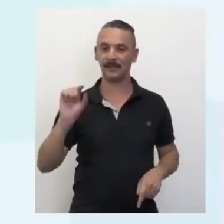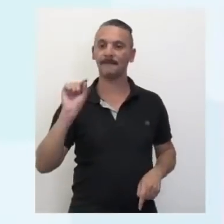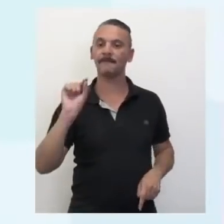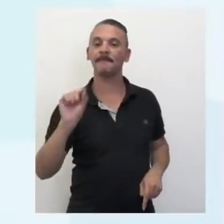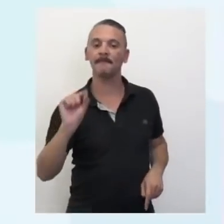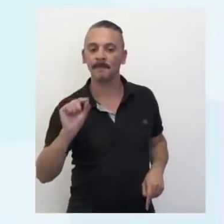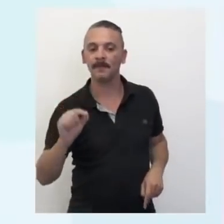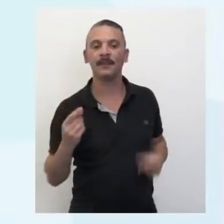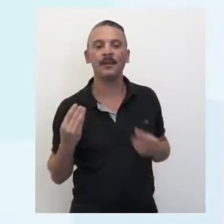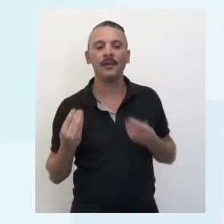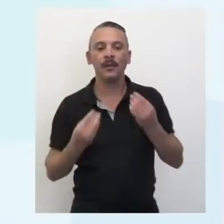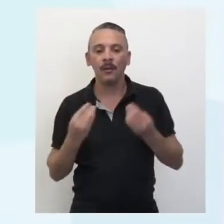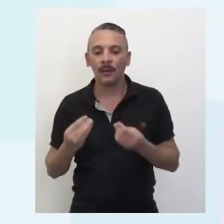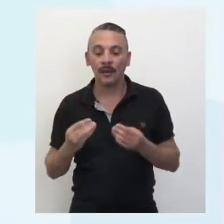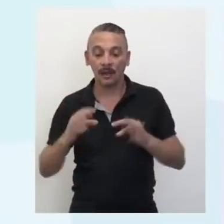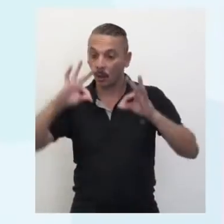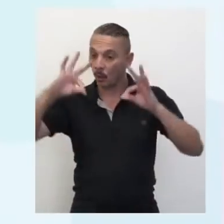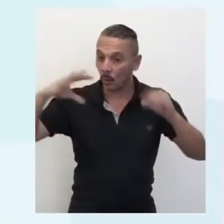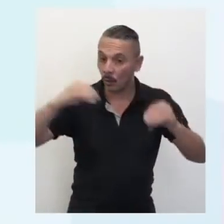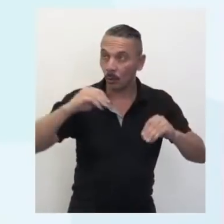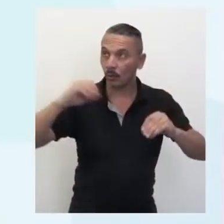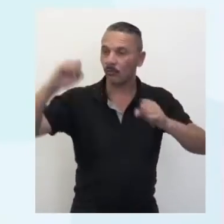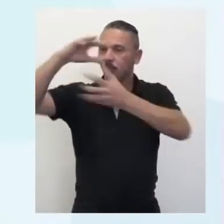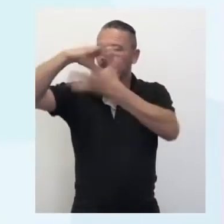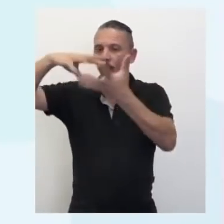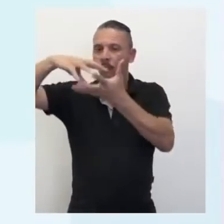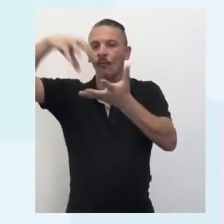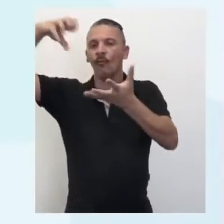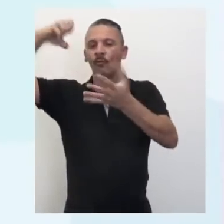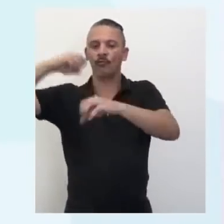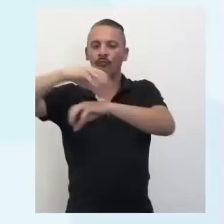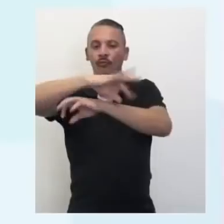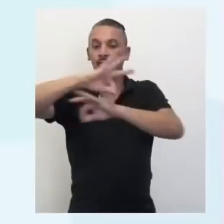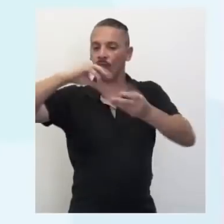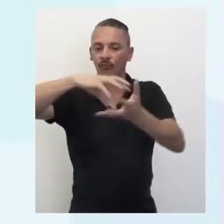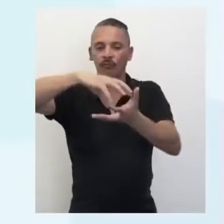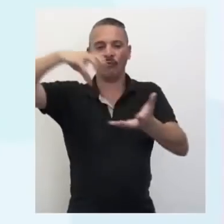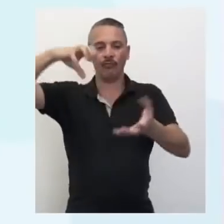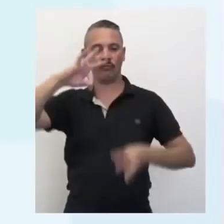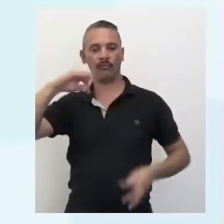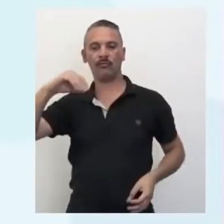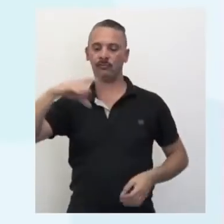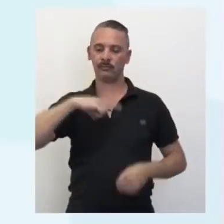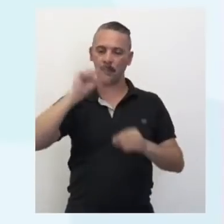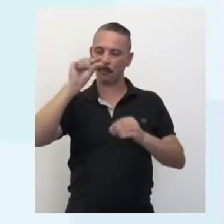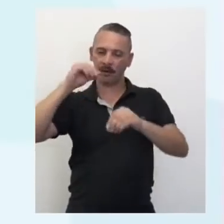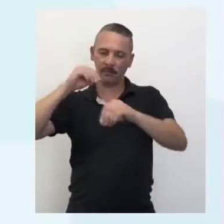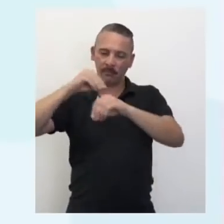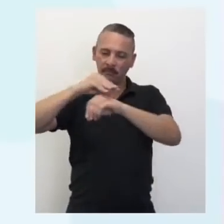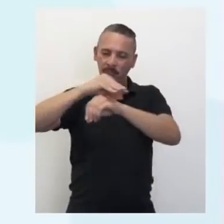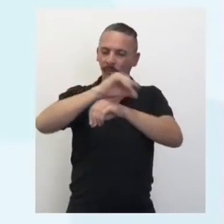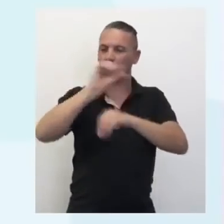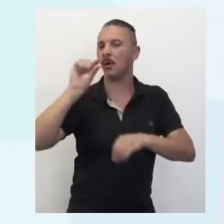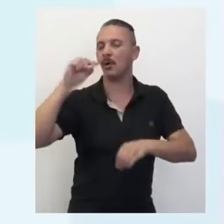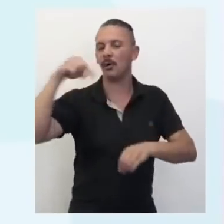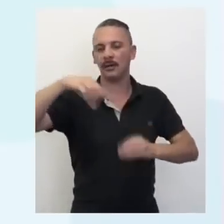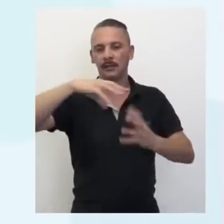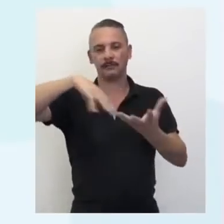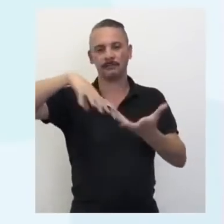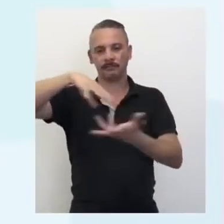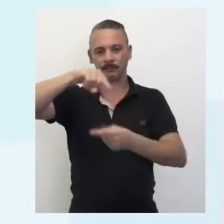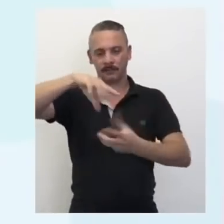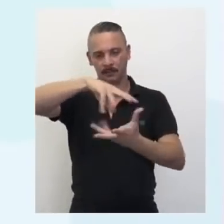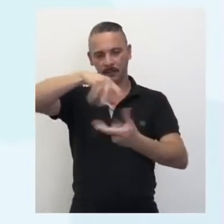praticamente absorvida em sua totalidade pela atmosfera. Isso não quer dizer, né, Joel, que não atravessa um pouco para cá, né? Se tiver